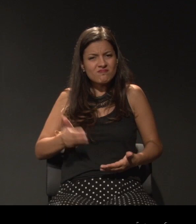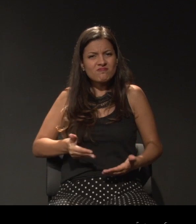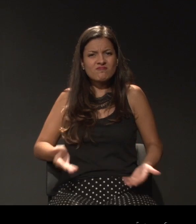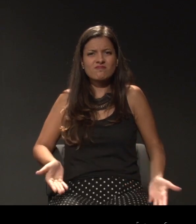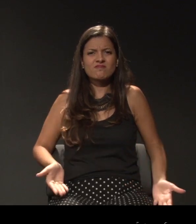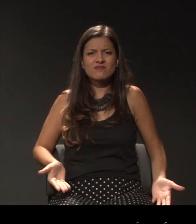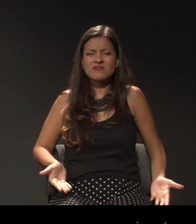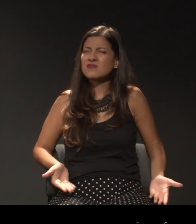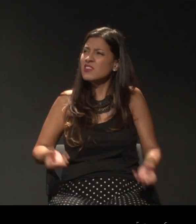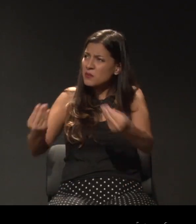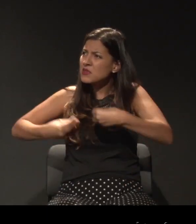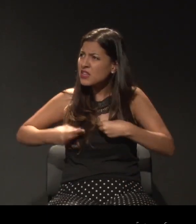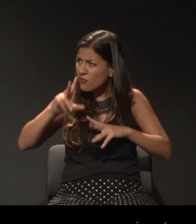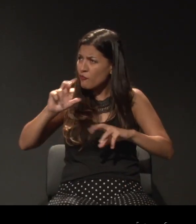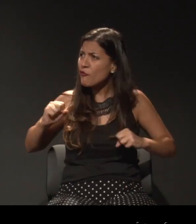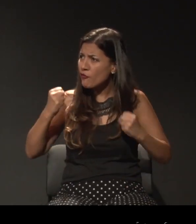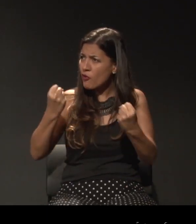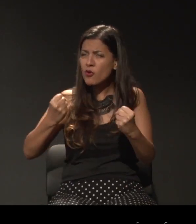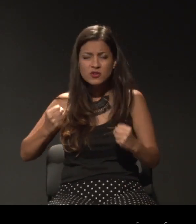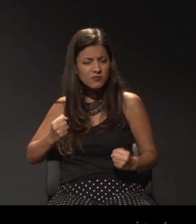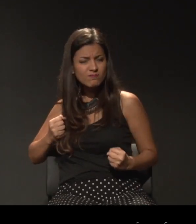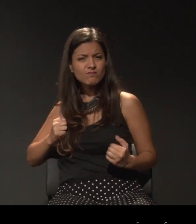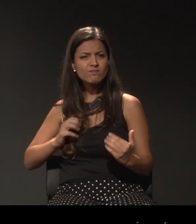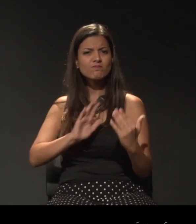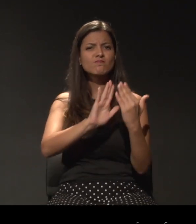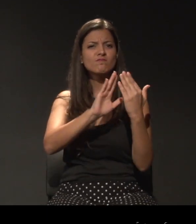Me dá força para lutar de uma vez contra esse mal.